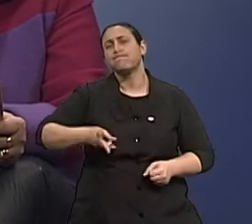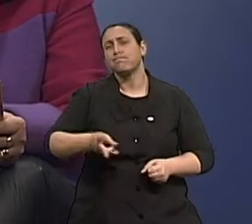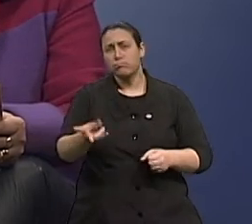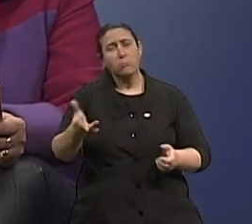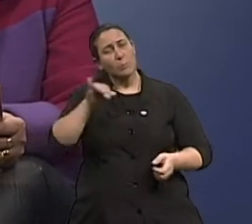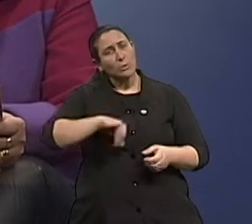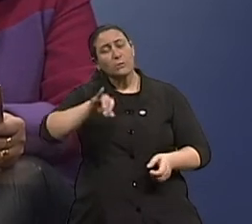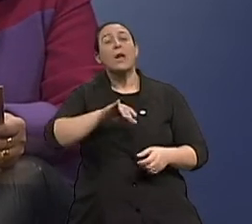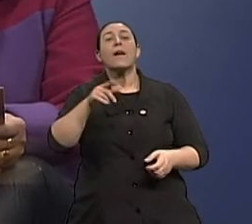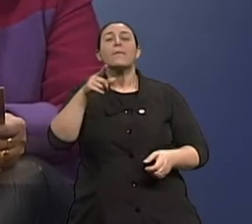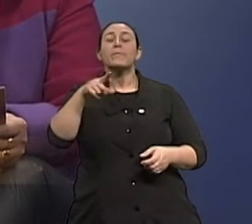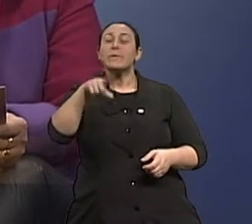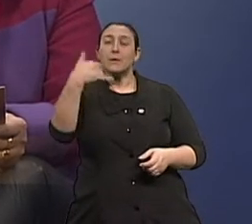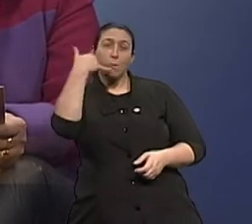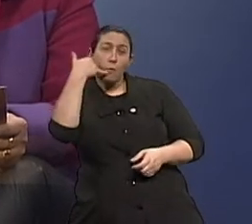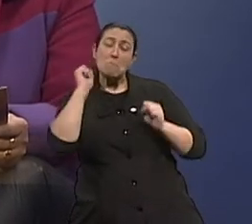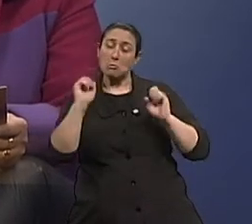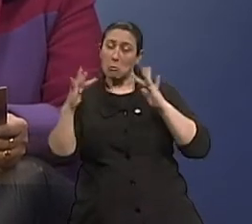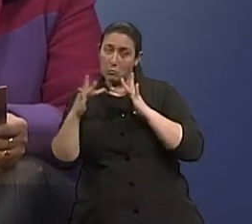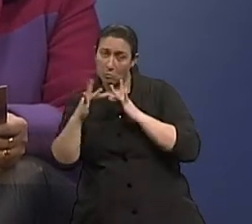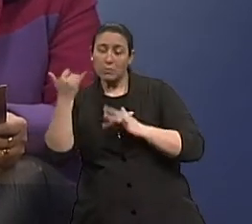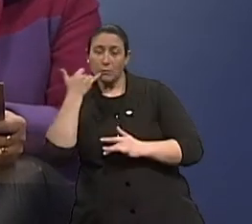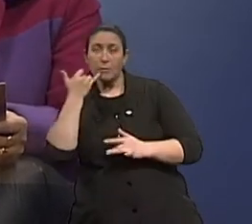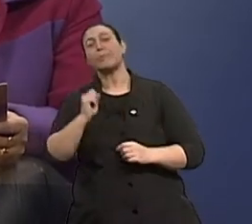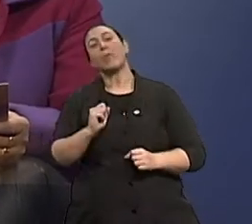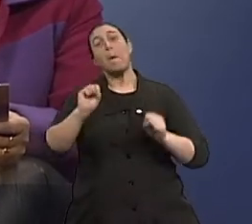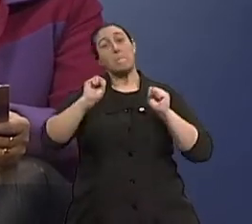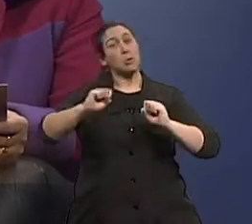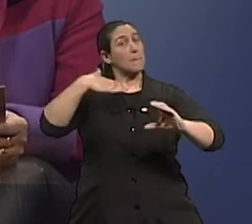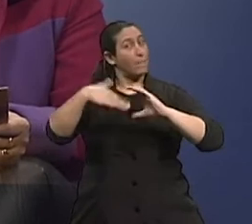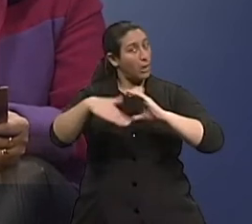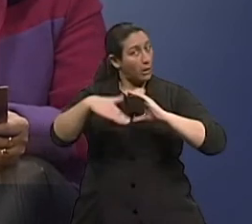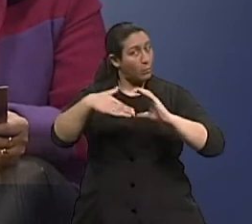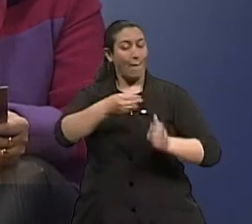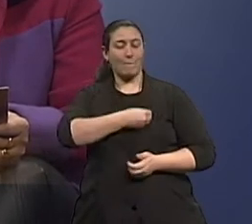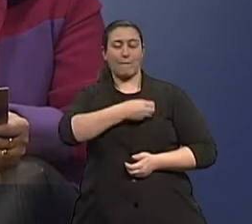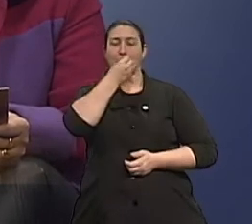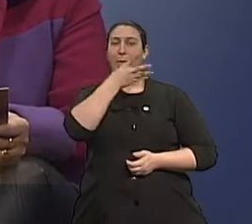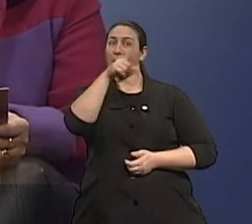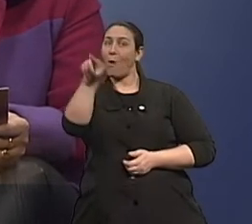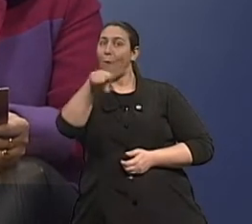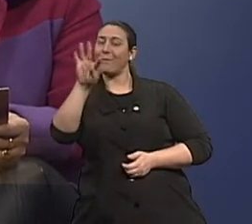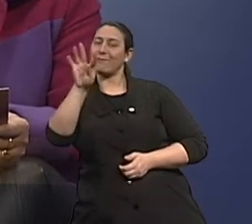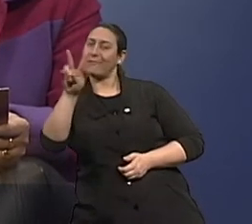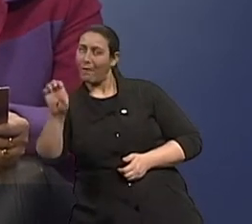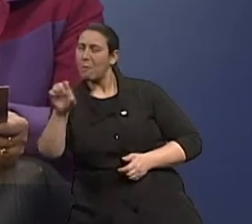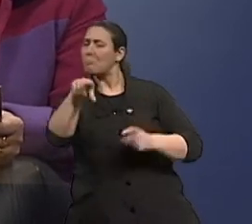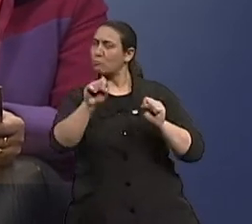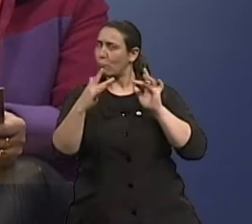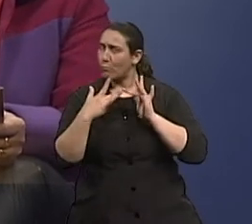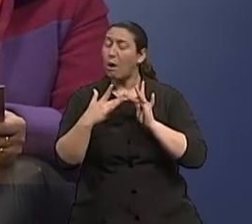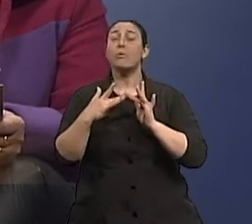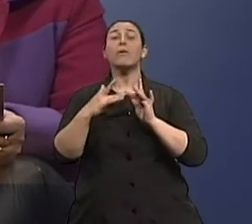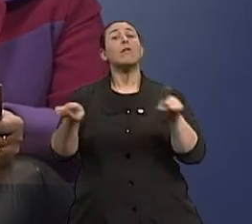fazer isso. Nosso telefone 32 30 15 32. O nosso e-mail viva bem arroba tve.com.br.